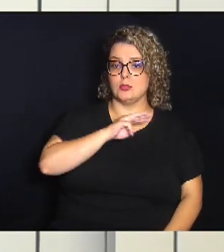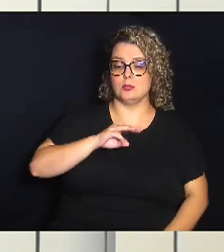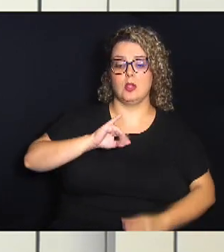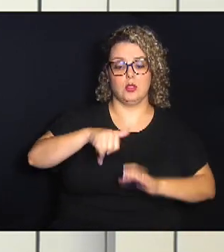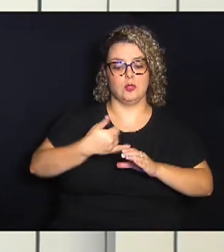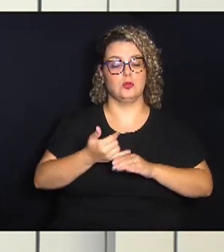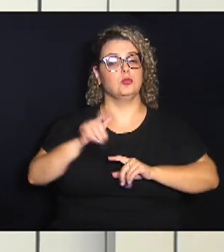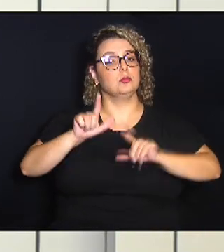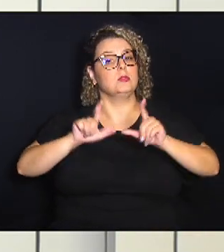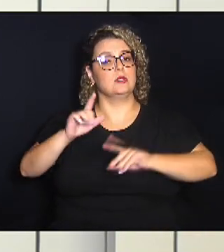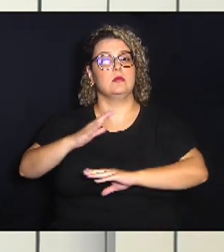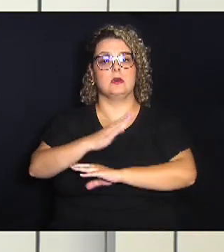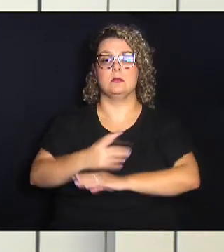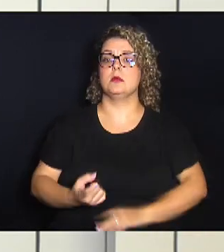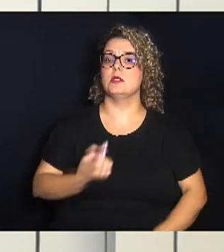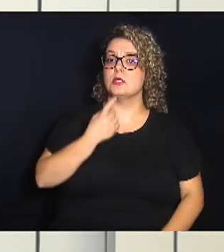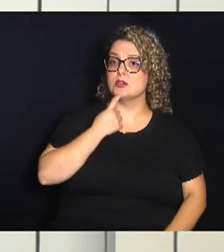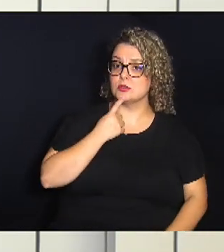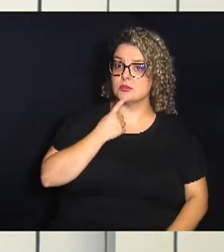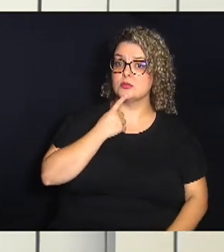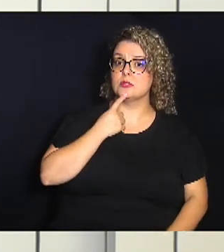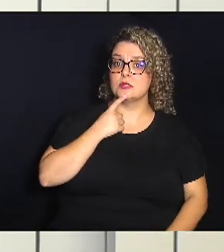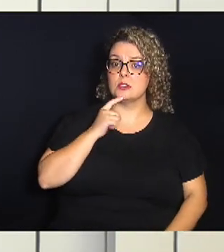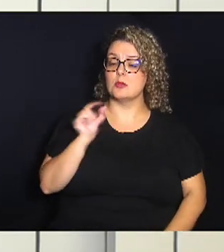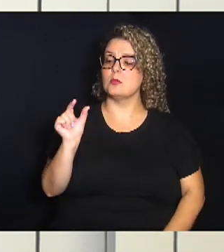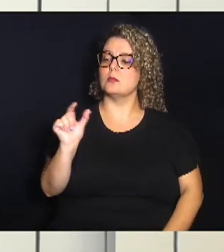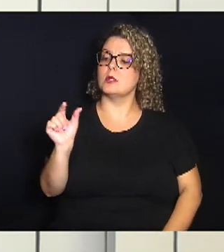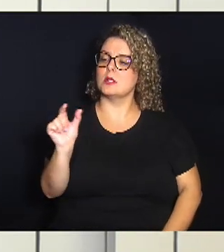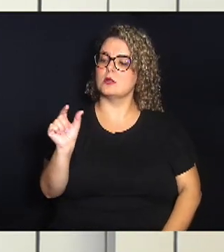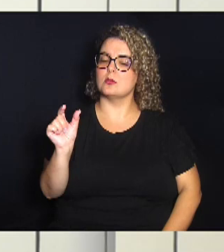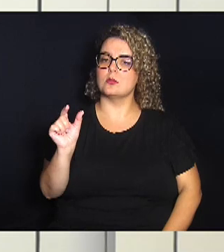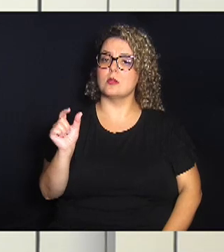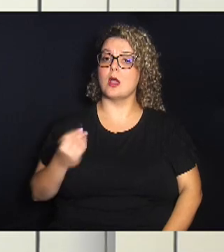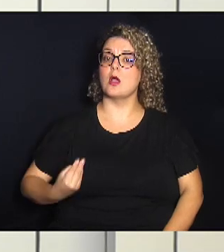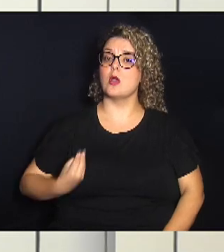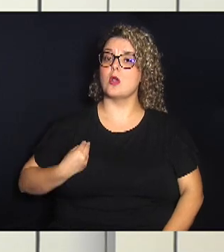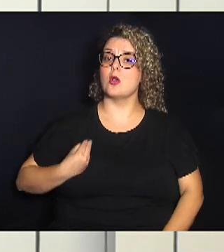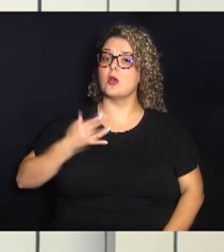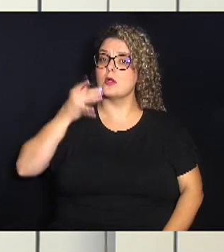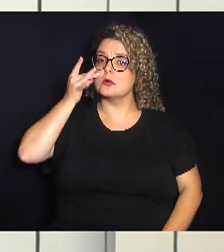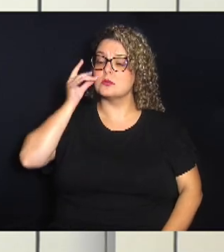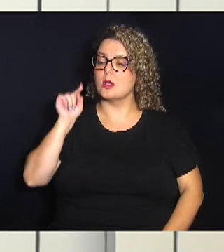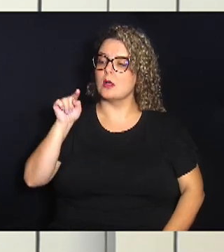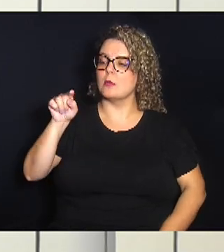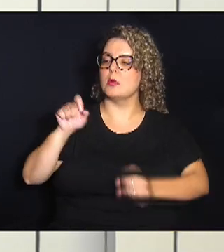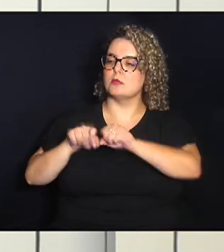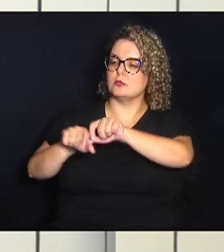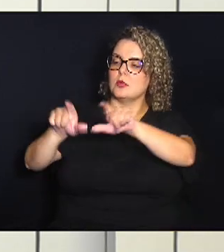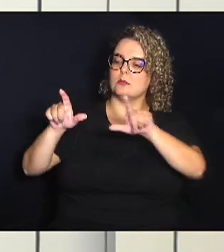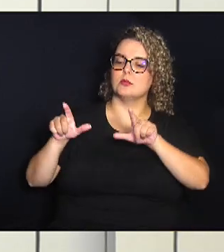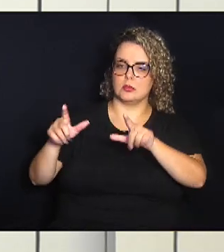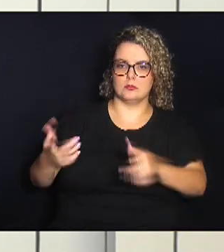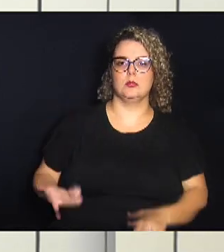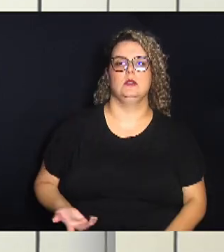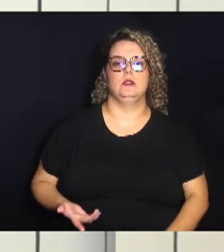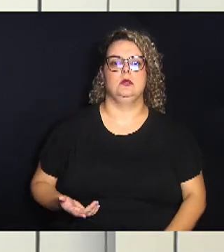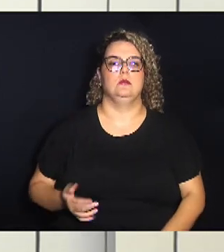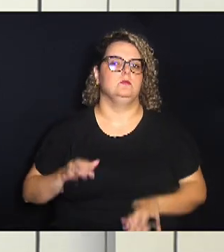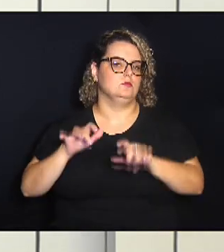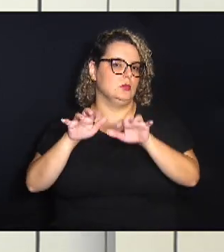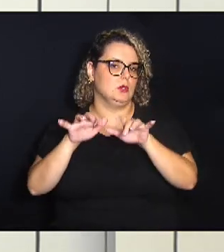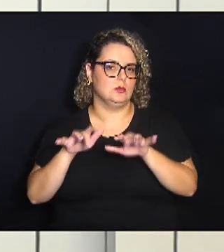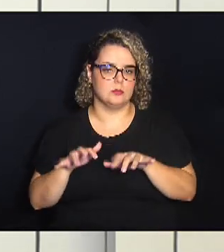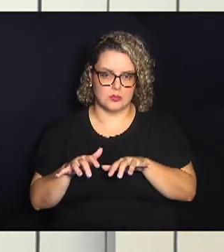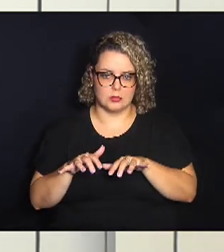.com.br TV Câmara Campinas e tem uma aba lá escrito ao vivo. Você clica nesta aba ao vivo e aí, se